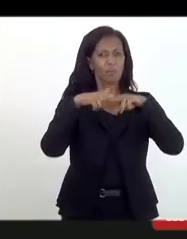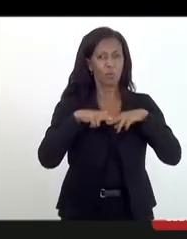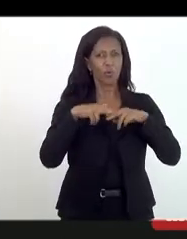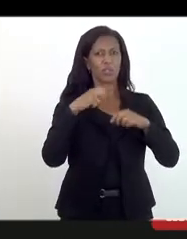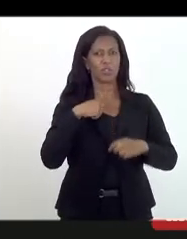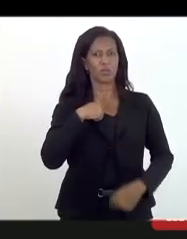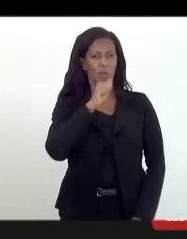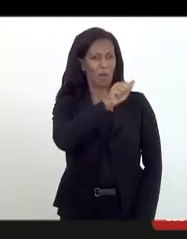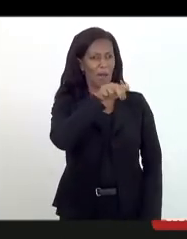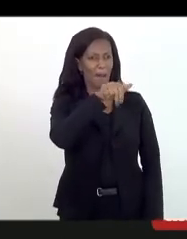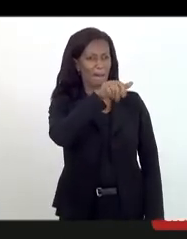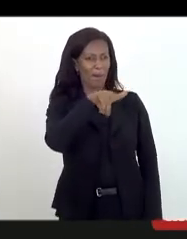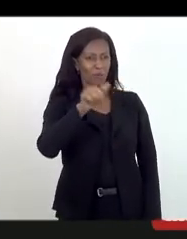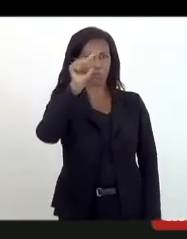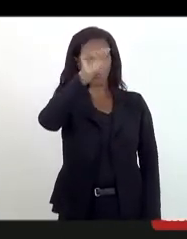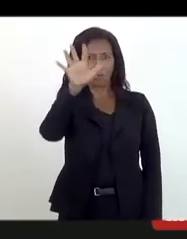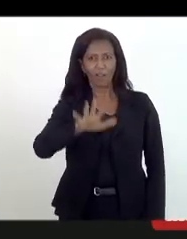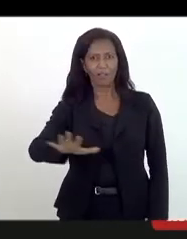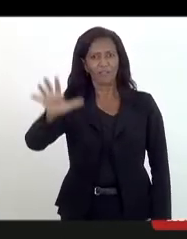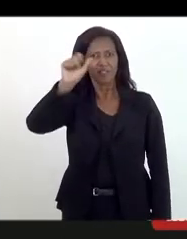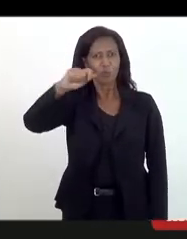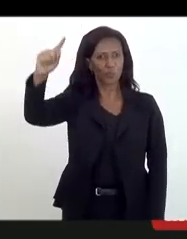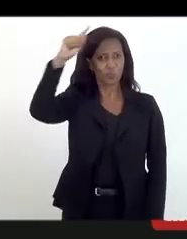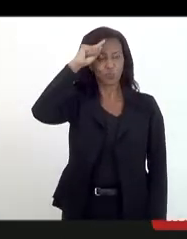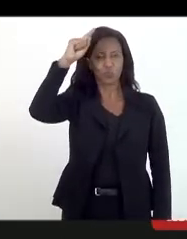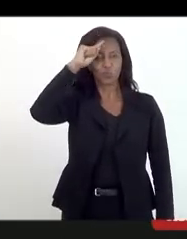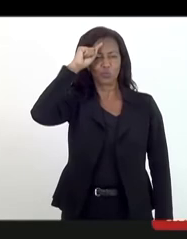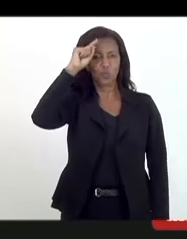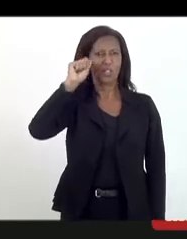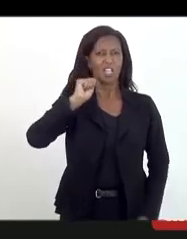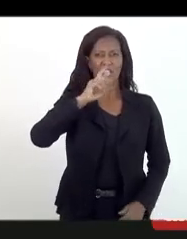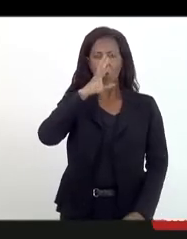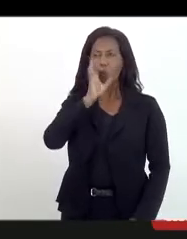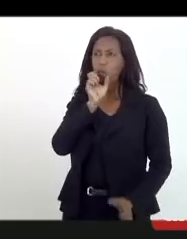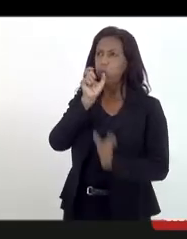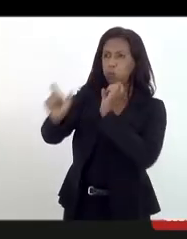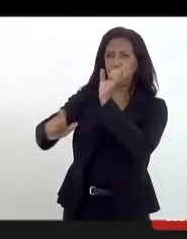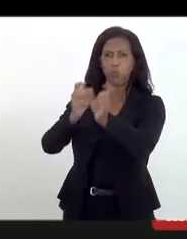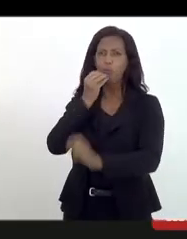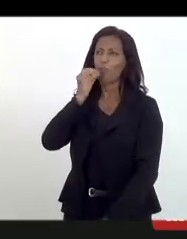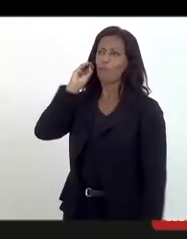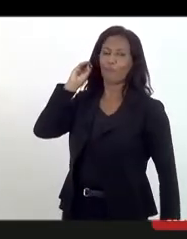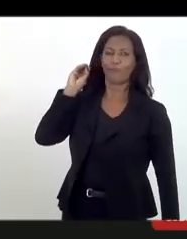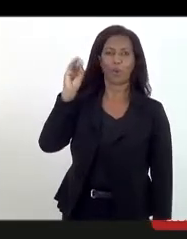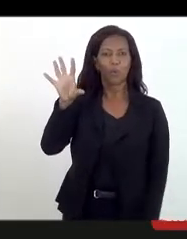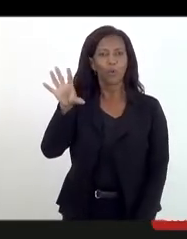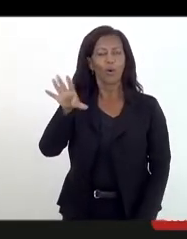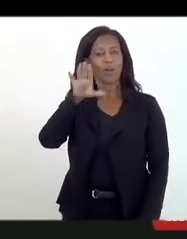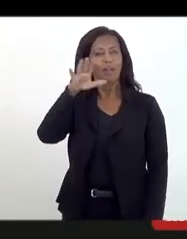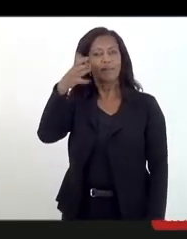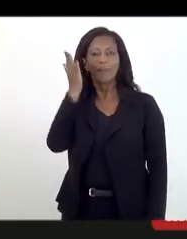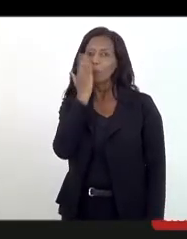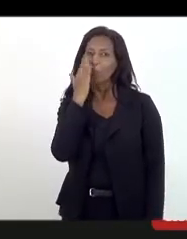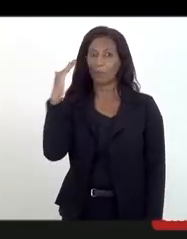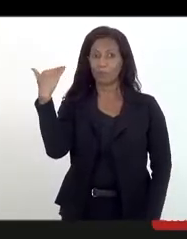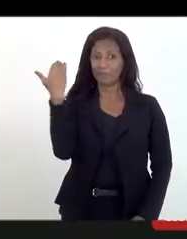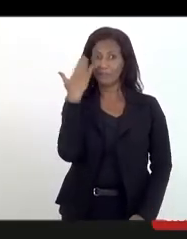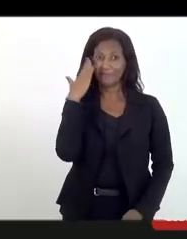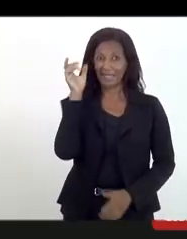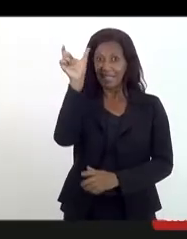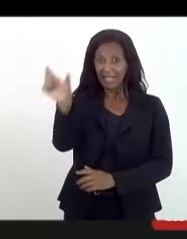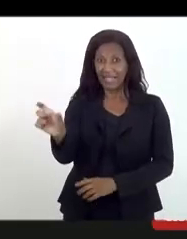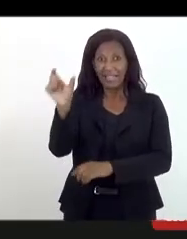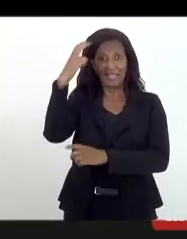amaldiçoo esse povo africano todo dia. Eu amaldiçoo a África. Eu cuspo na cara do povo africano. Eu cuspo na